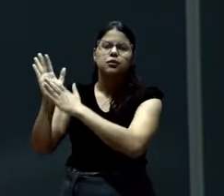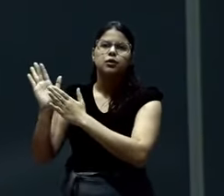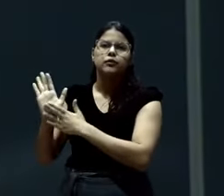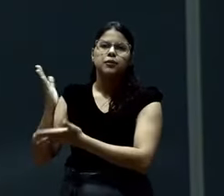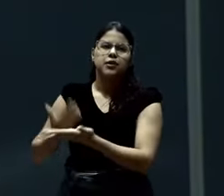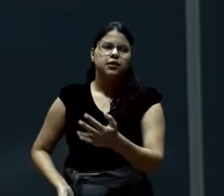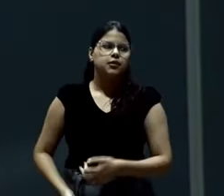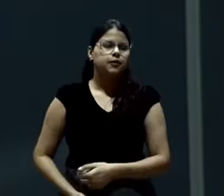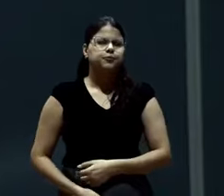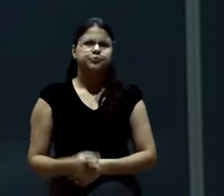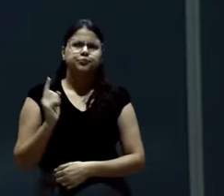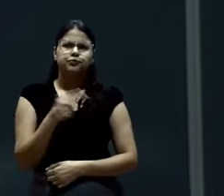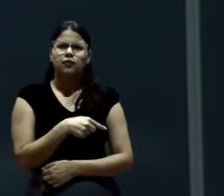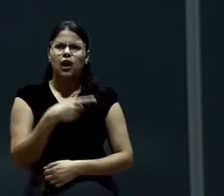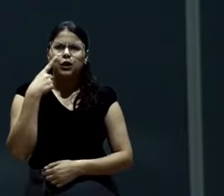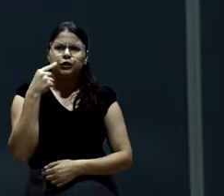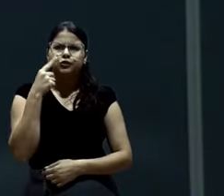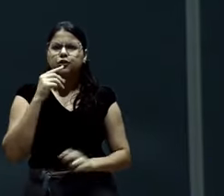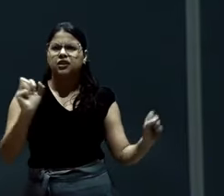com o irmão do lado. Chorando.